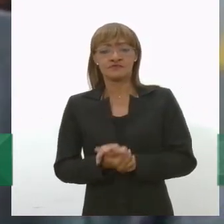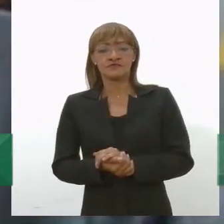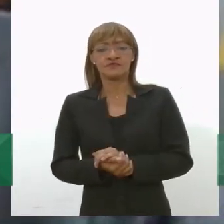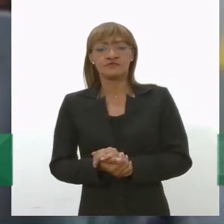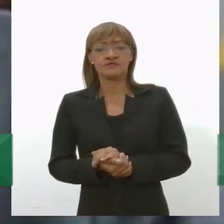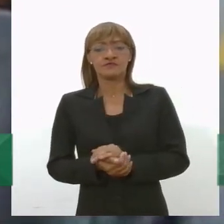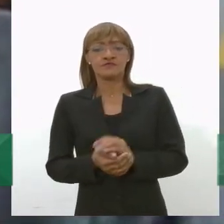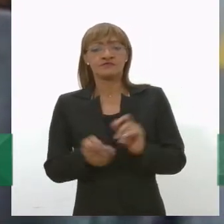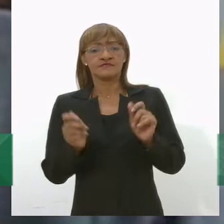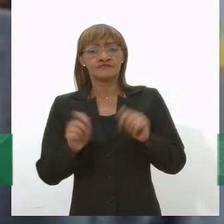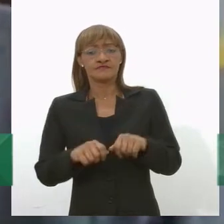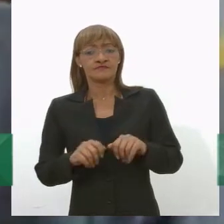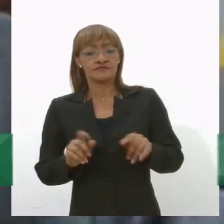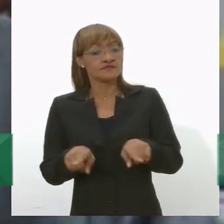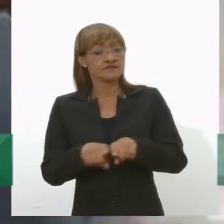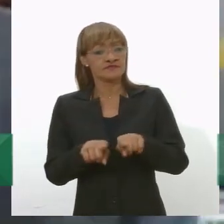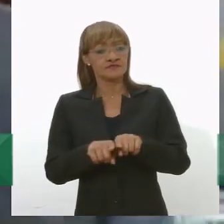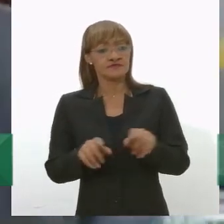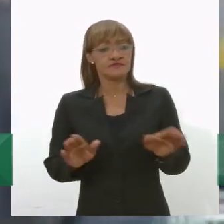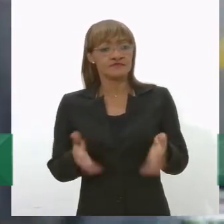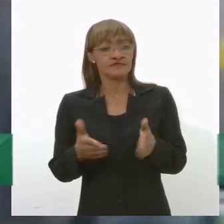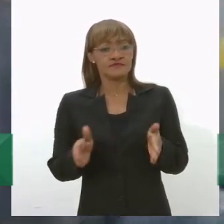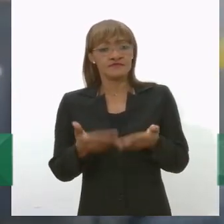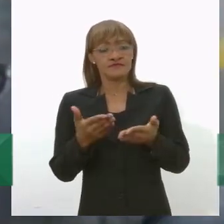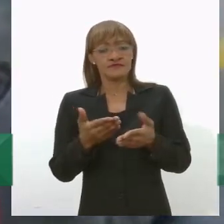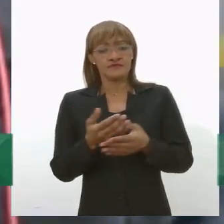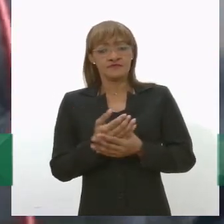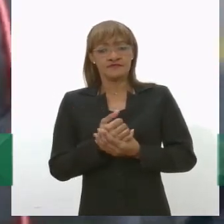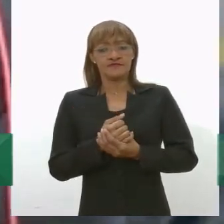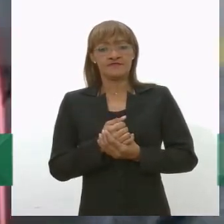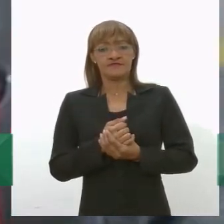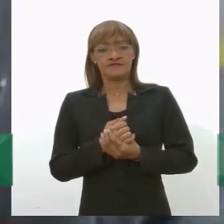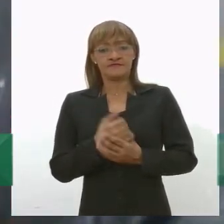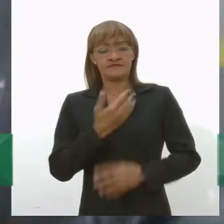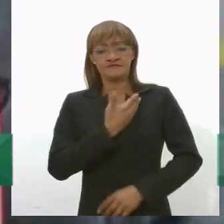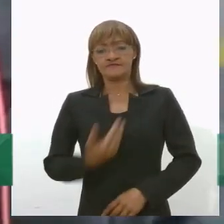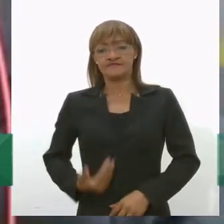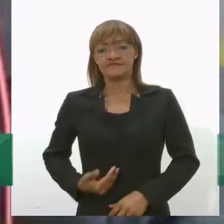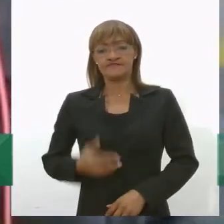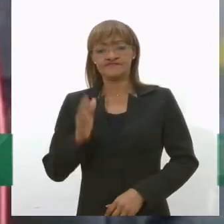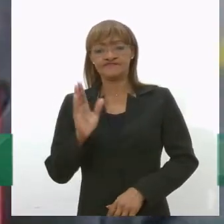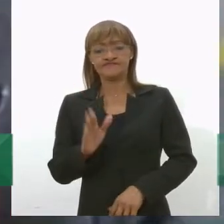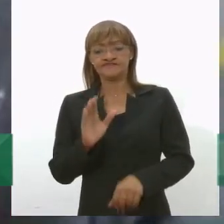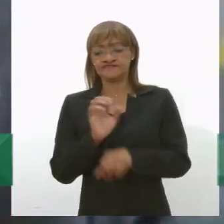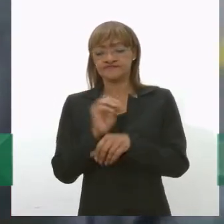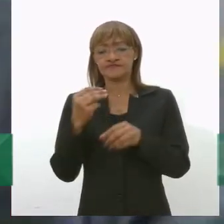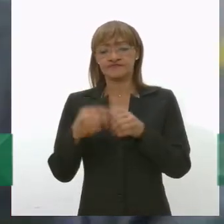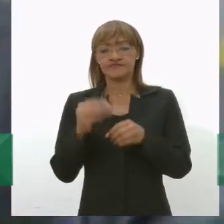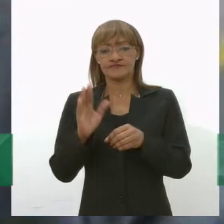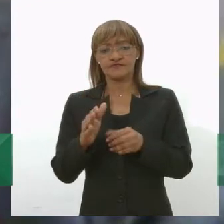incentivados pelos poderes dos entes federados, enfim, estados, municípios e próprio governo federal.